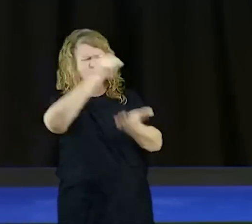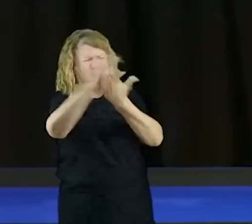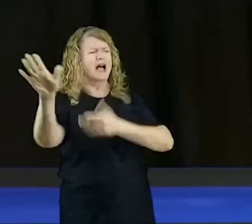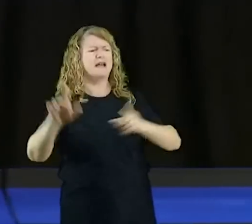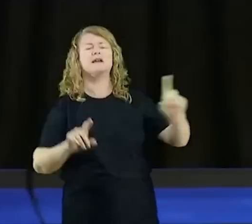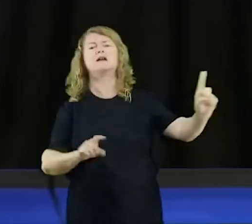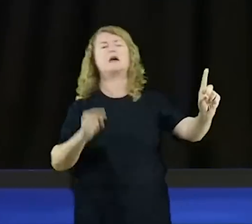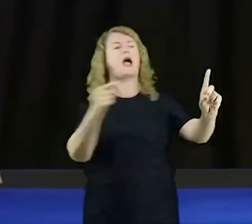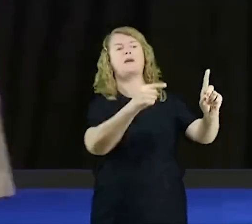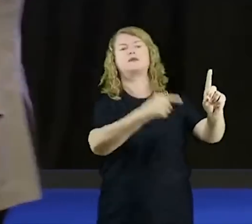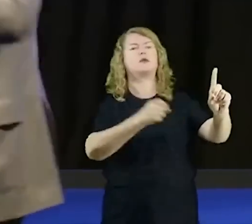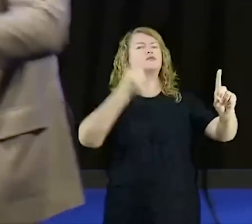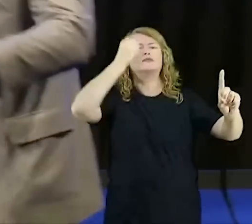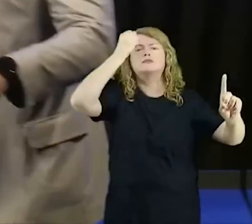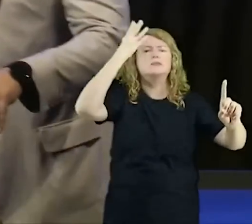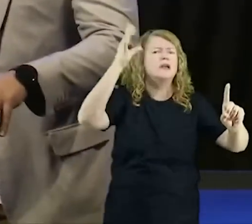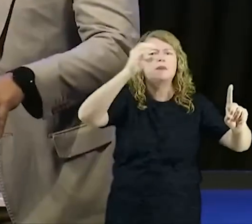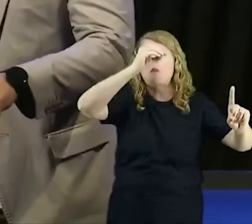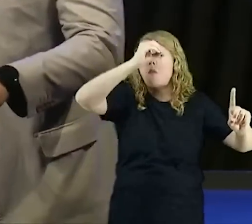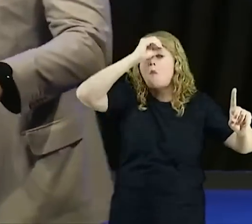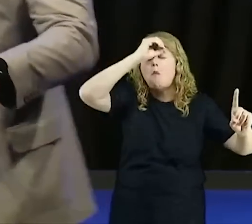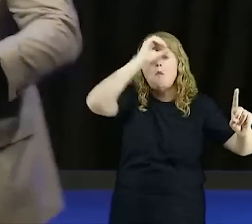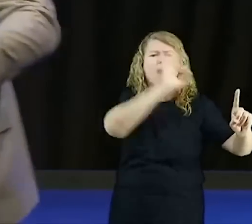segunda, a pessoa lembra de tudo e perde o controle.